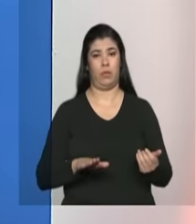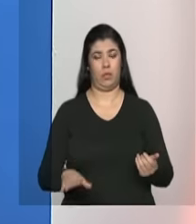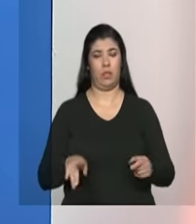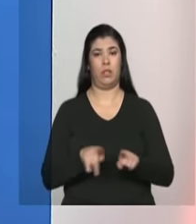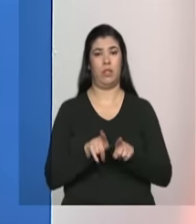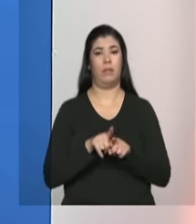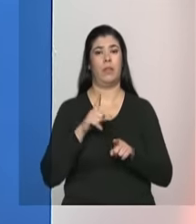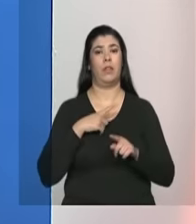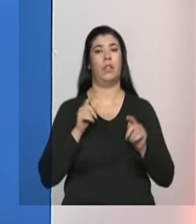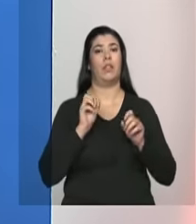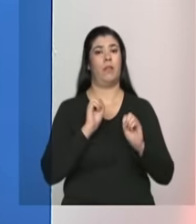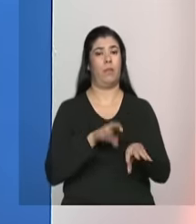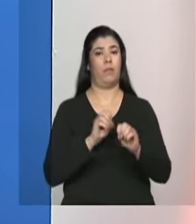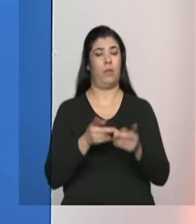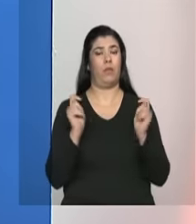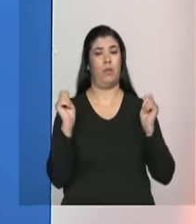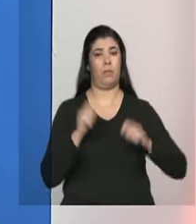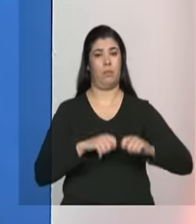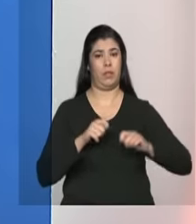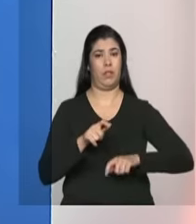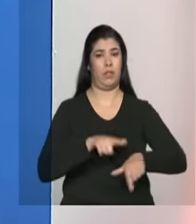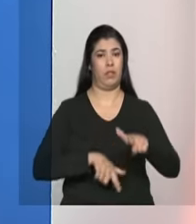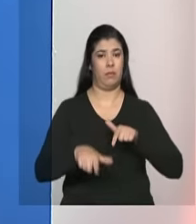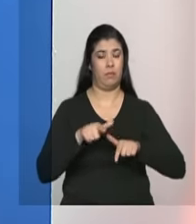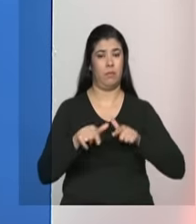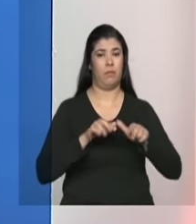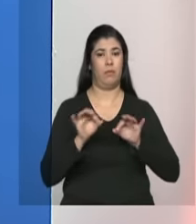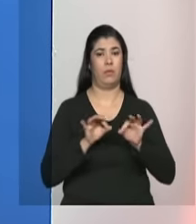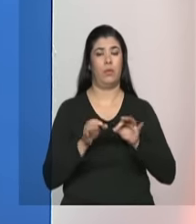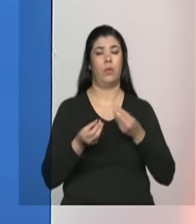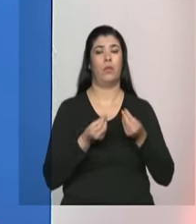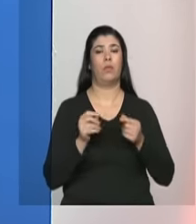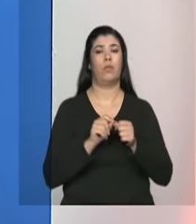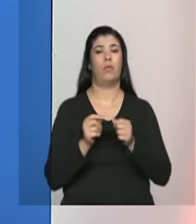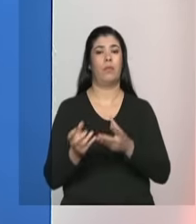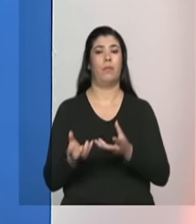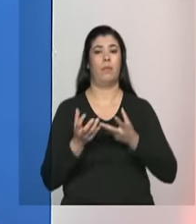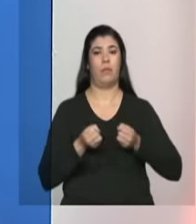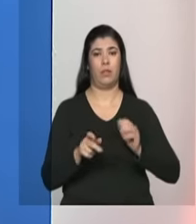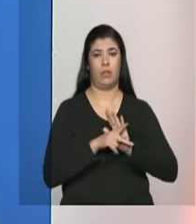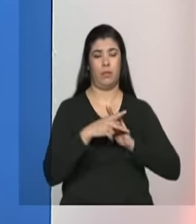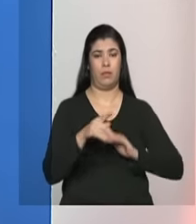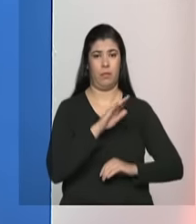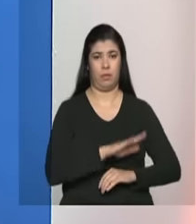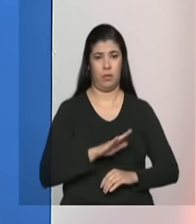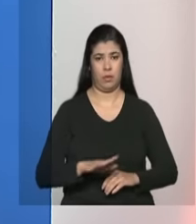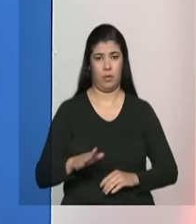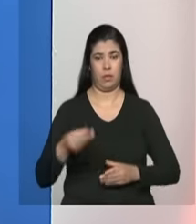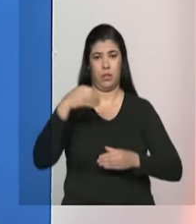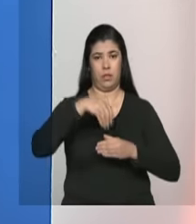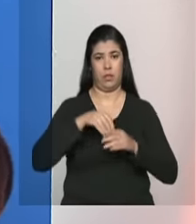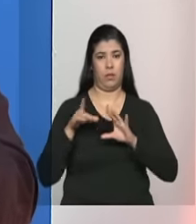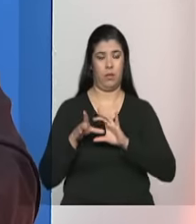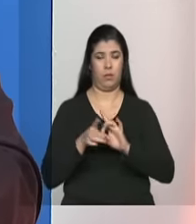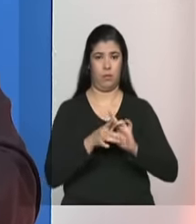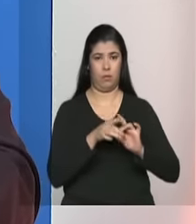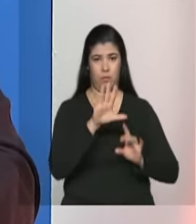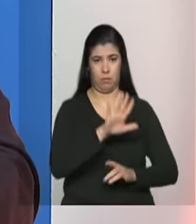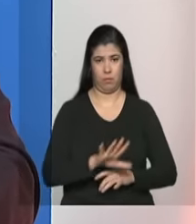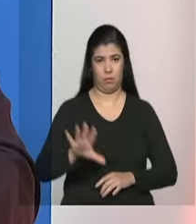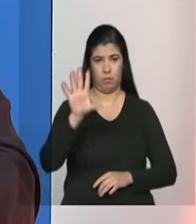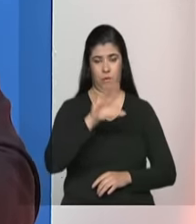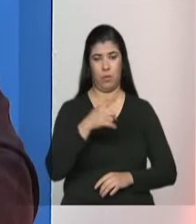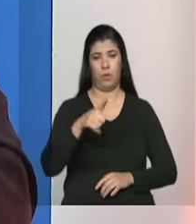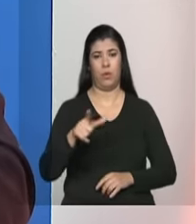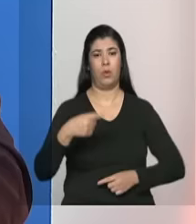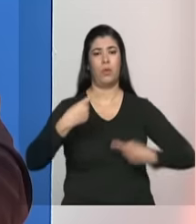sejam capacitados e também sejam trabalhados de forma a acolher essas crianças também dentro do seu âmbito e que outras políticas também